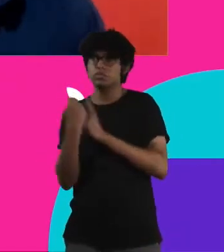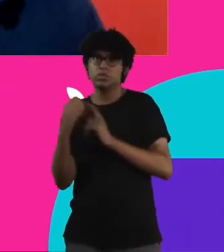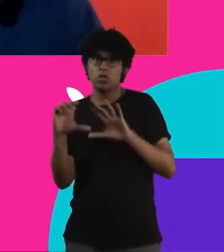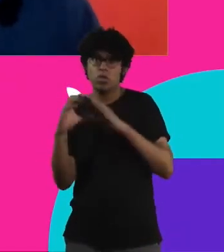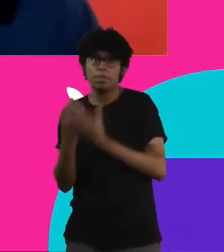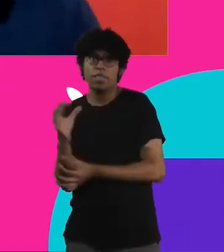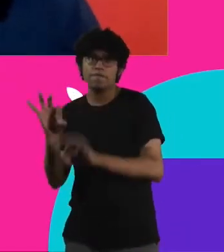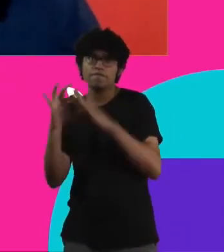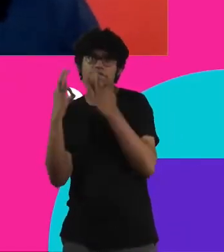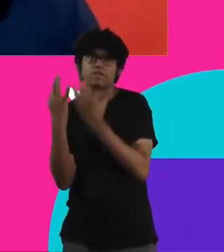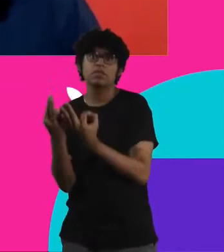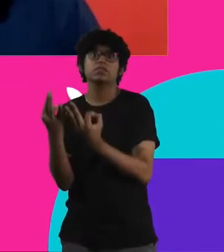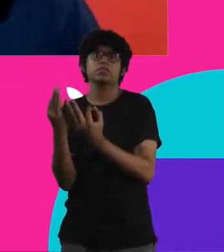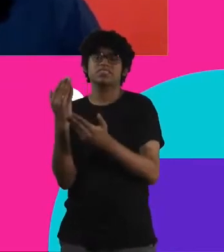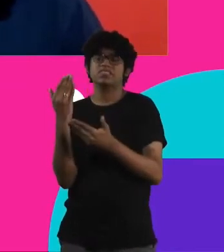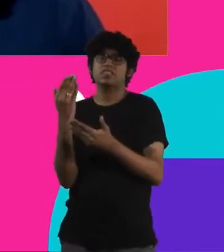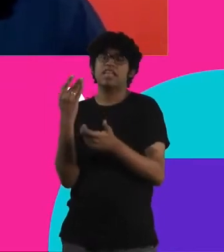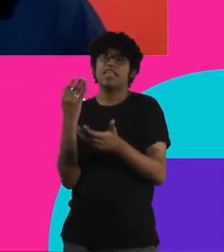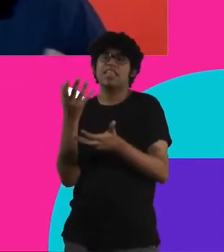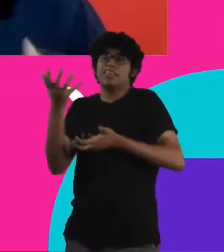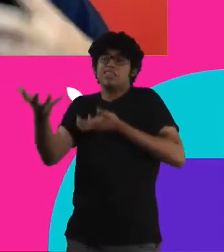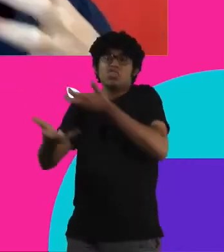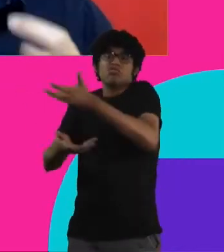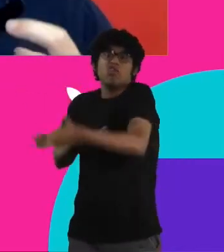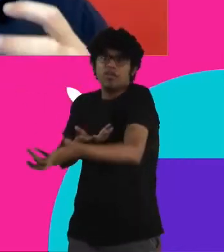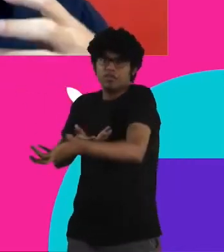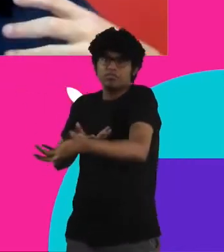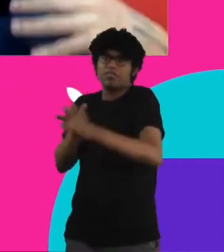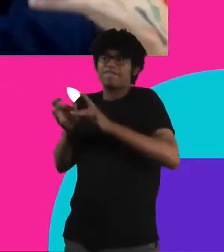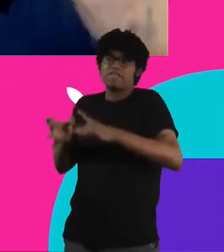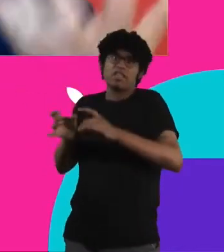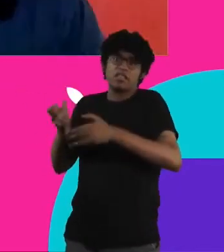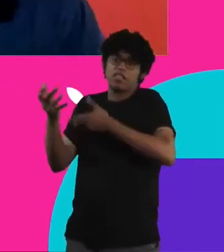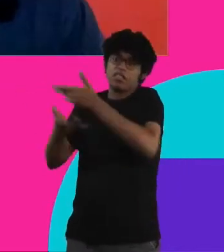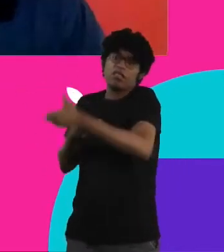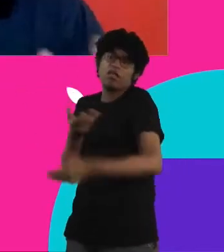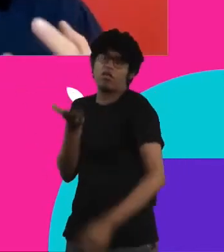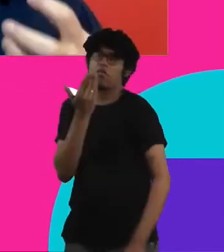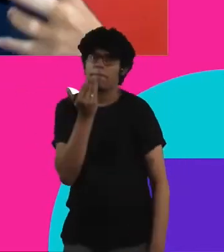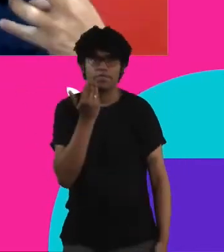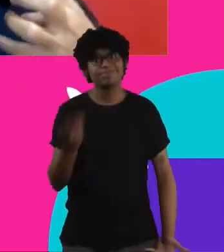vendam esses bens escassos e essa troca de alimentos. a comida hoje também está relacionada, a gente